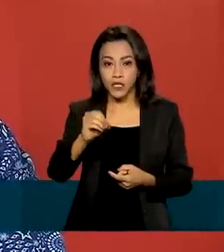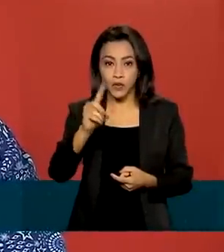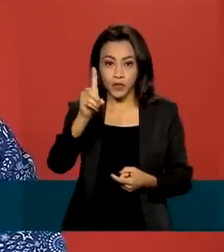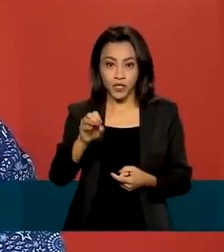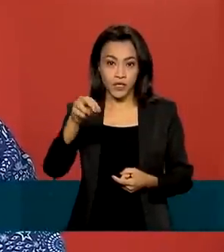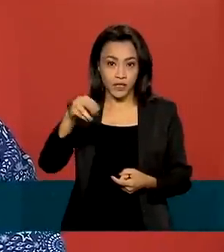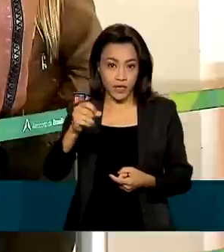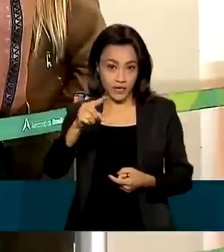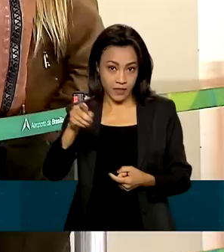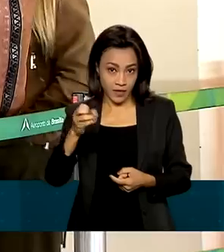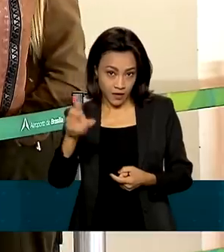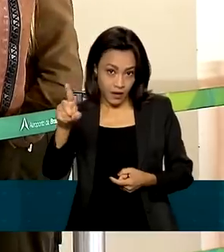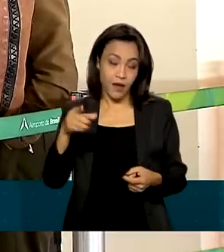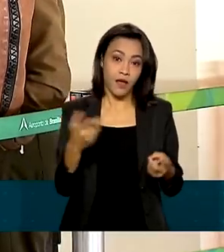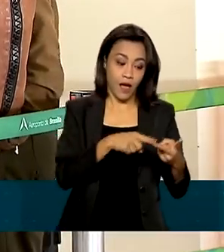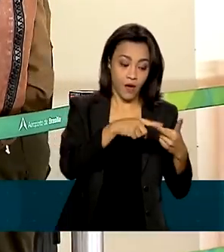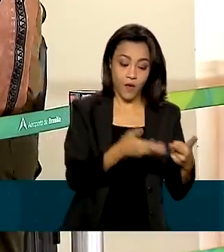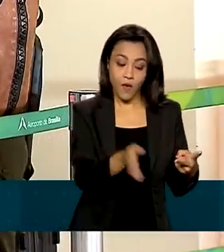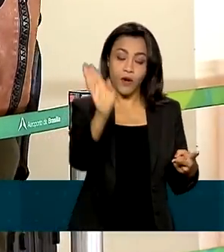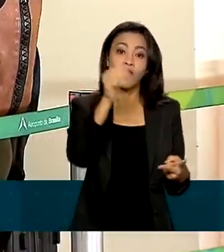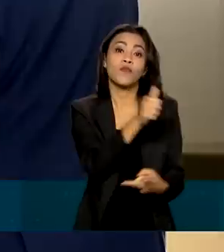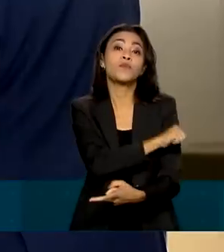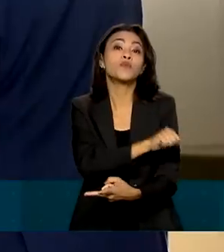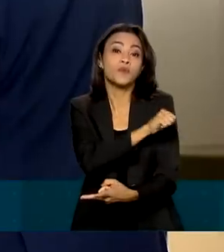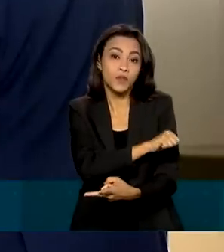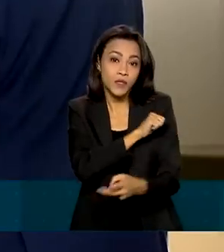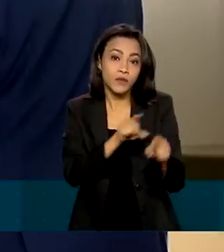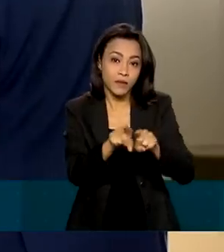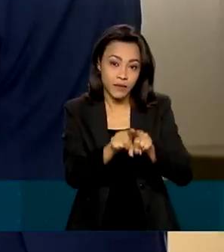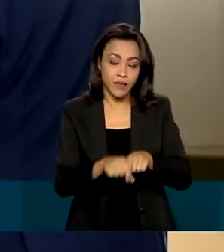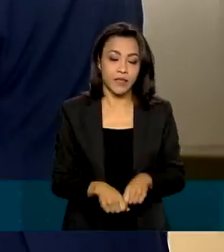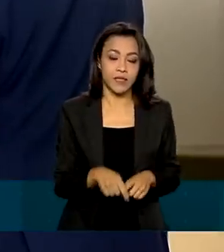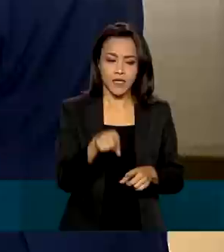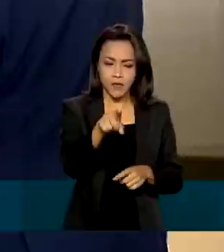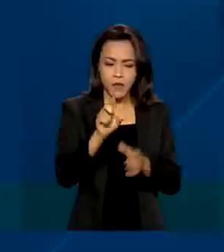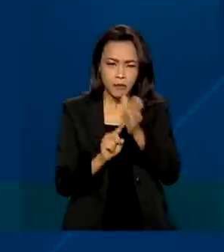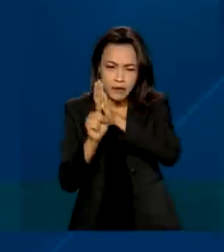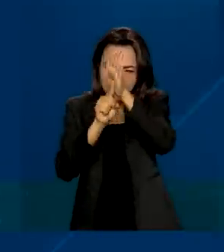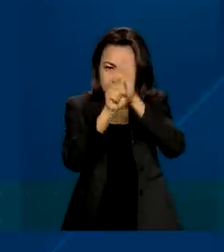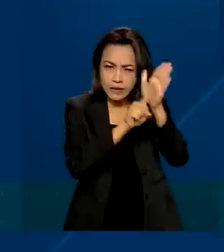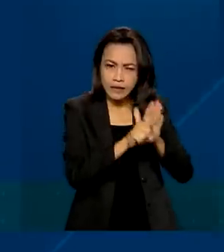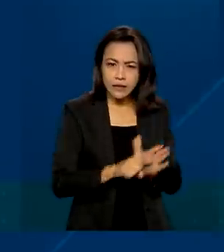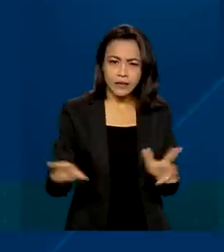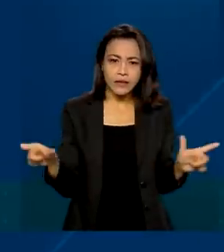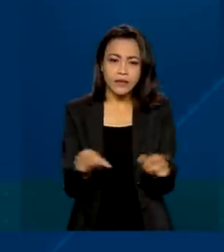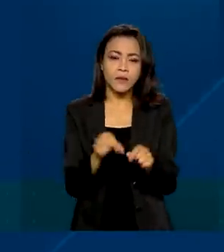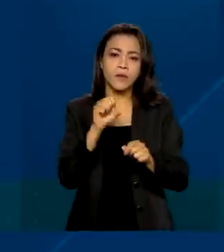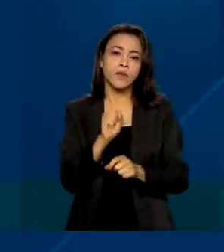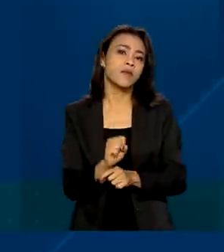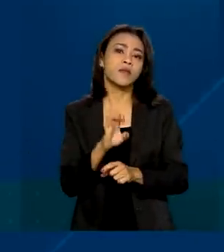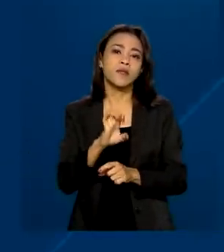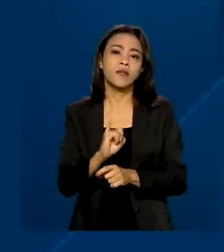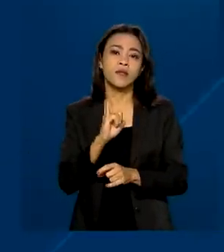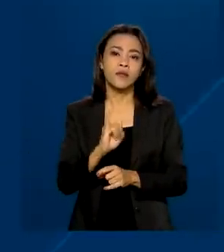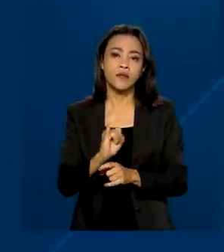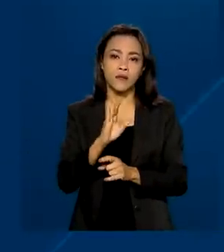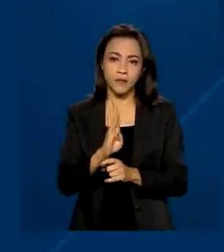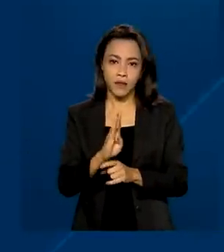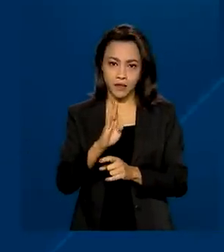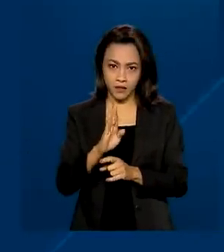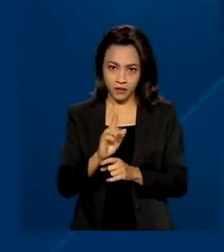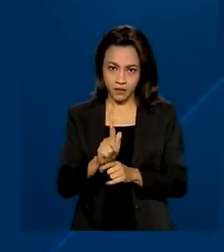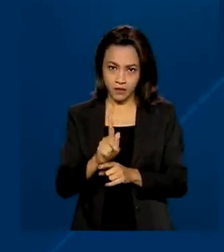dia 15 de julho. Uma pesquisa do IBGE, por amostra de domicílio, revelou que, em 2019, foram